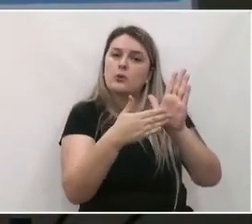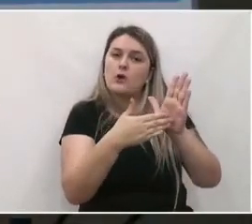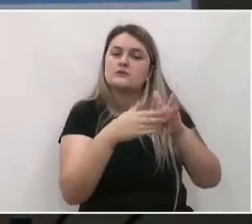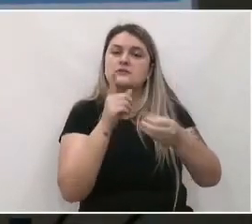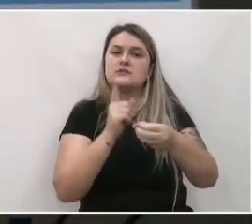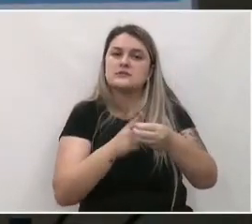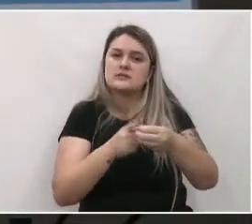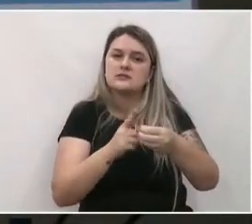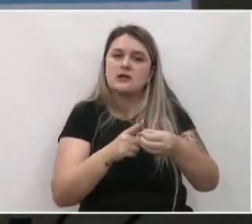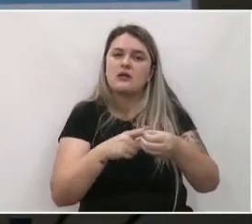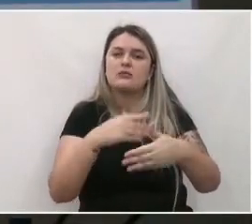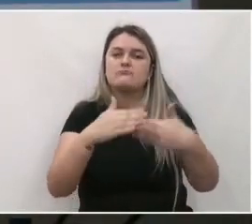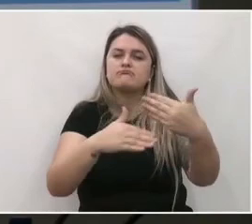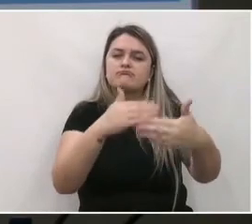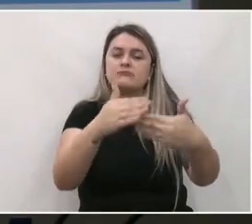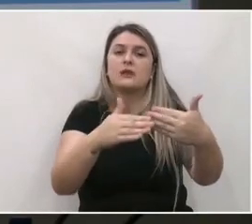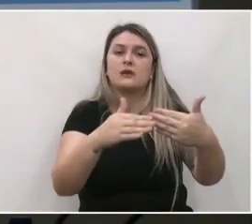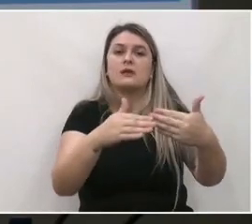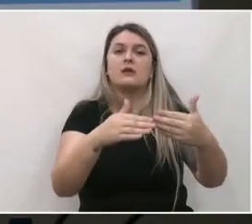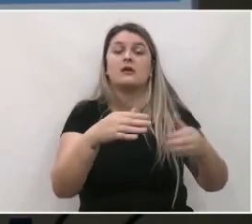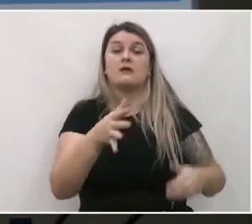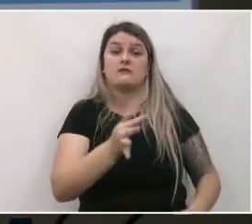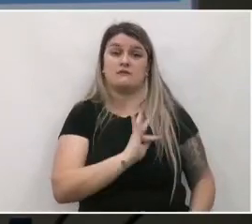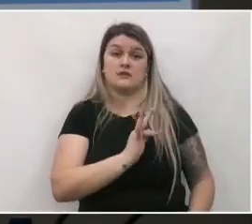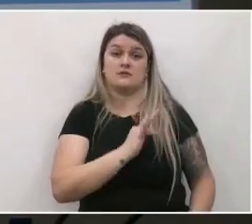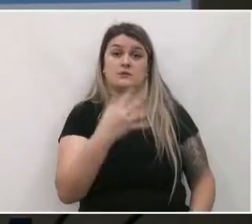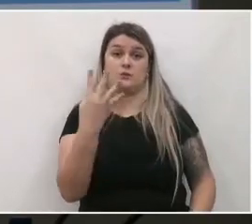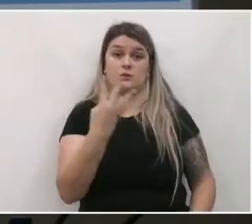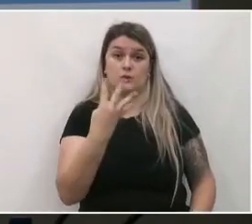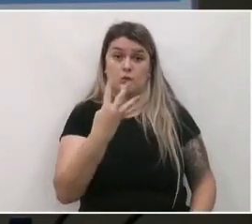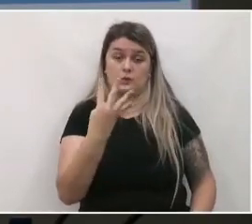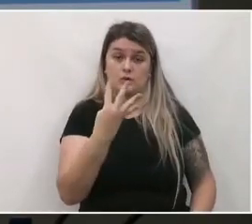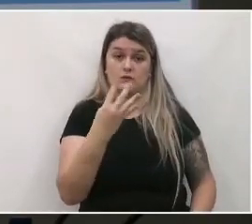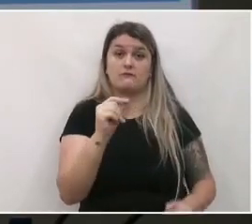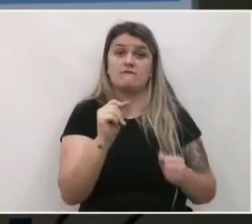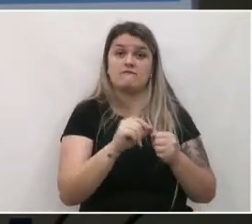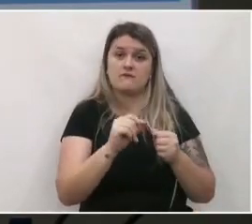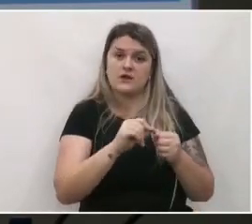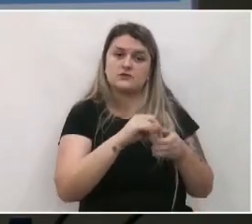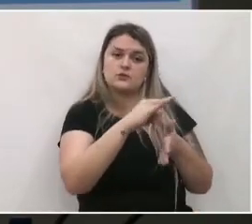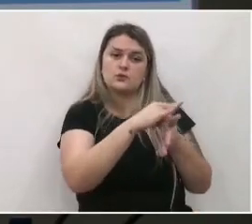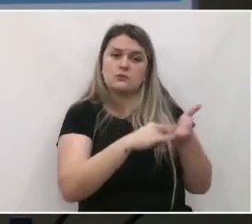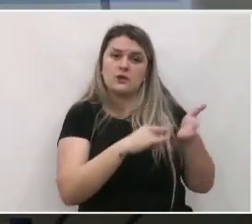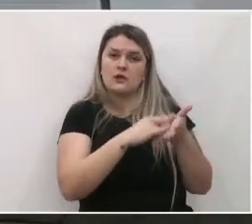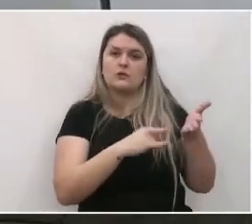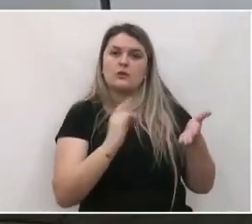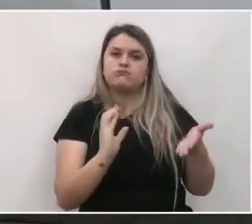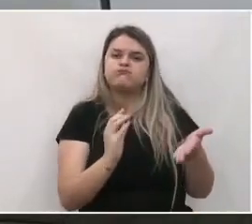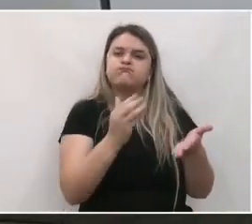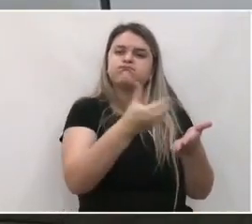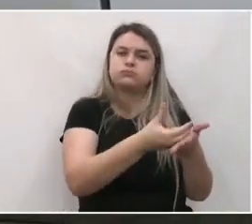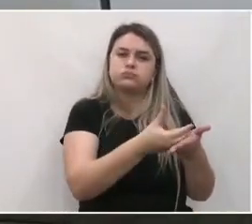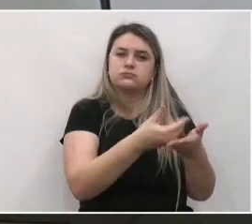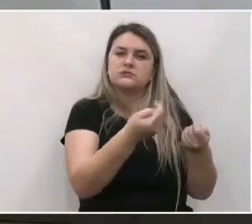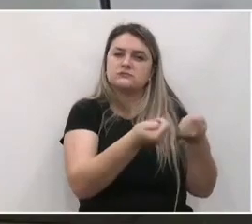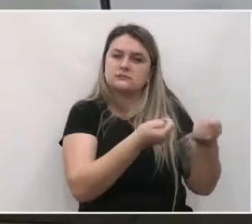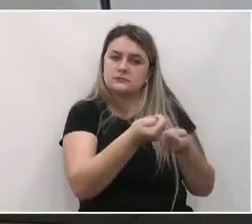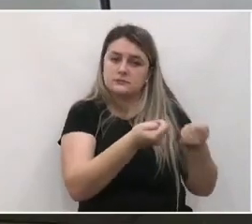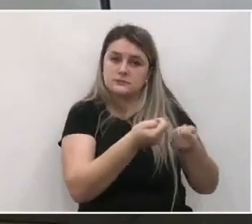sustentável. E a fase 4 é onde são feitos o plano de ação e investimentos, a